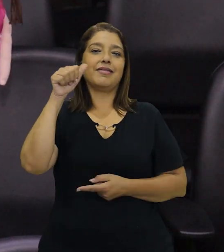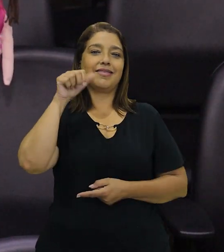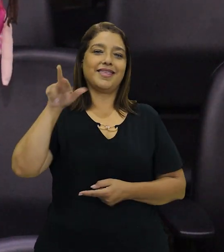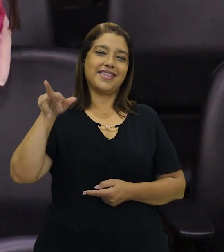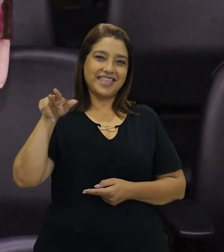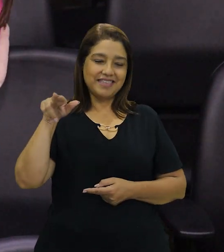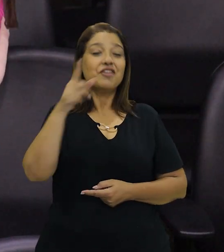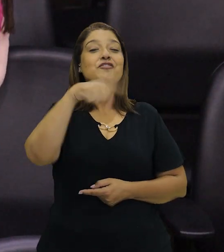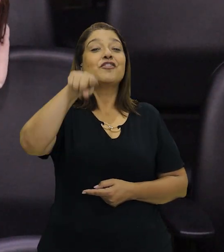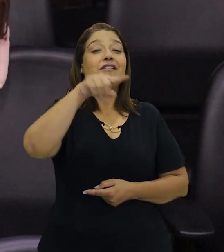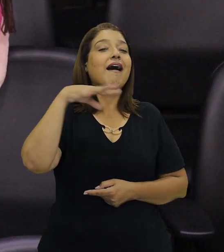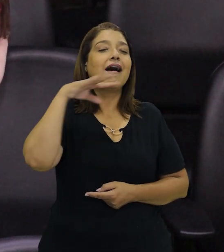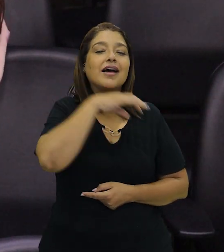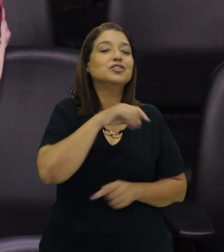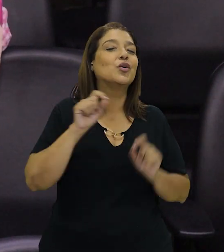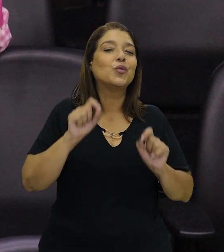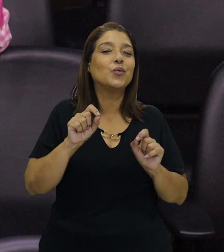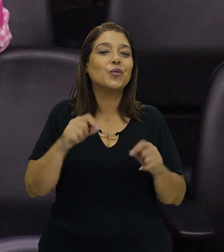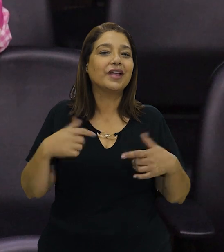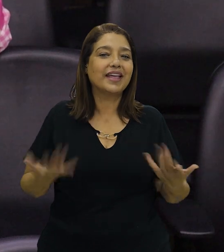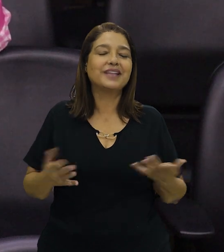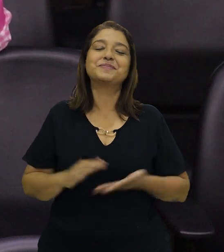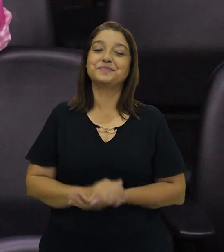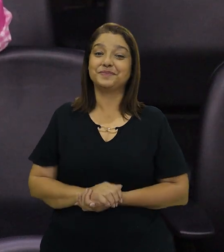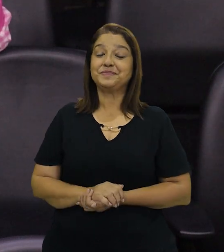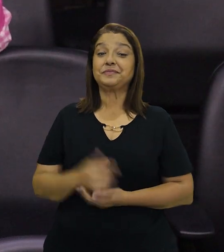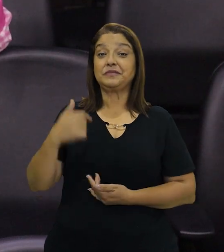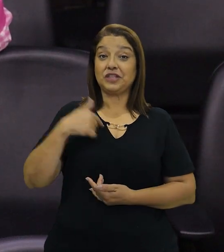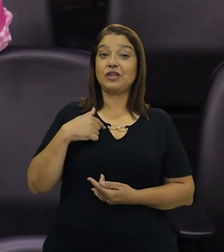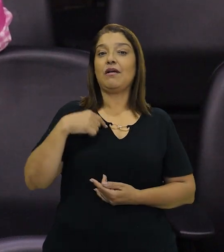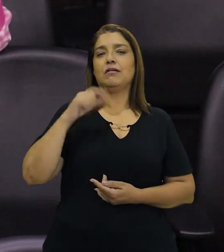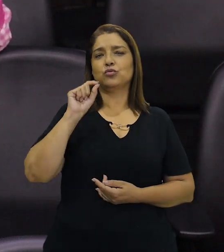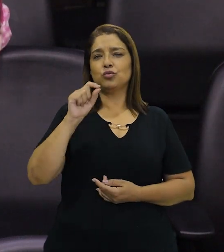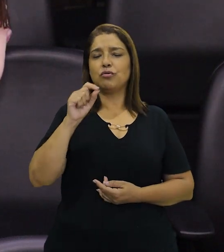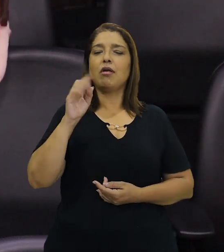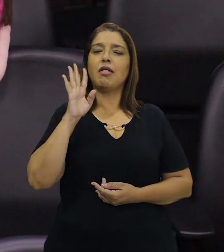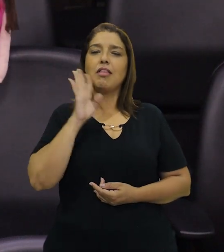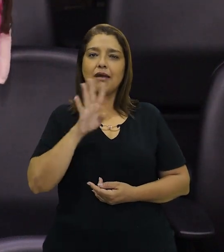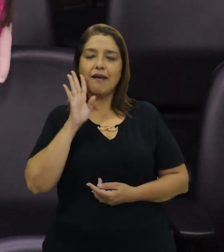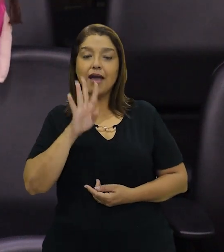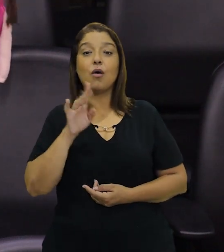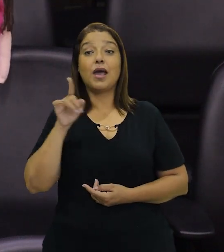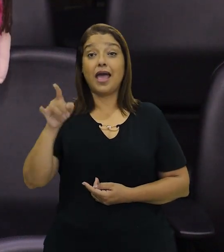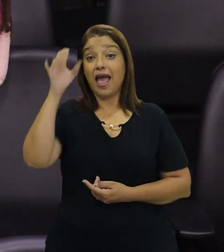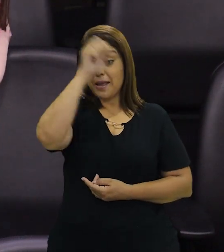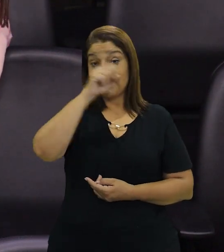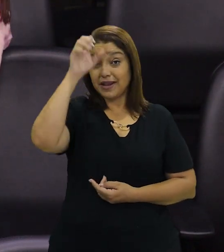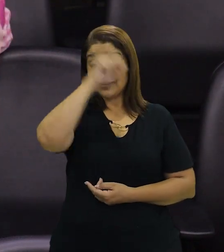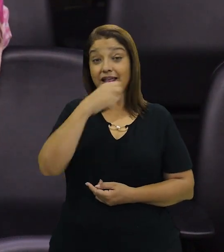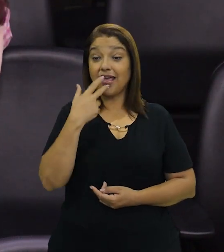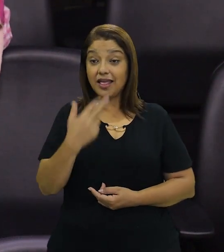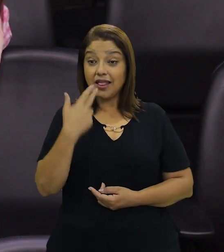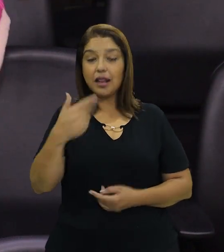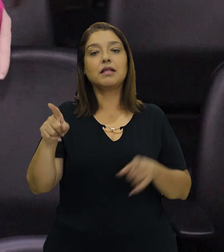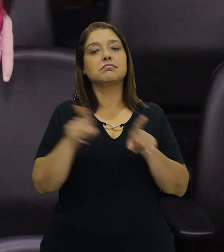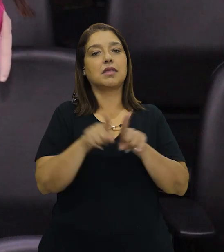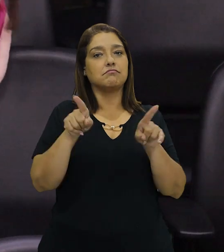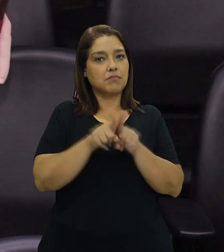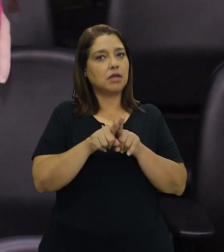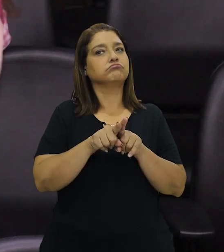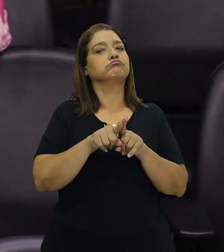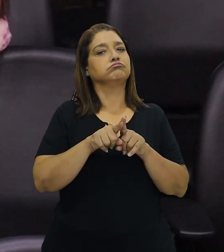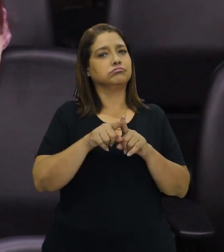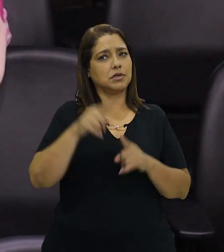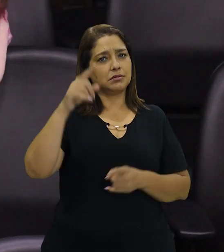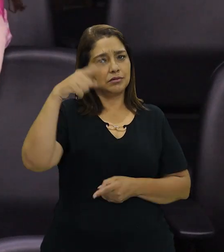Gigi, olha só. O mais legal é que, além de aprender inglês, a gente também reforça a importância da família,